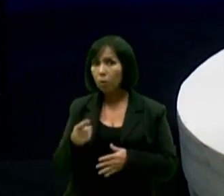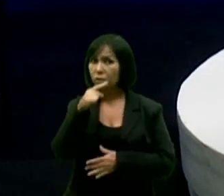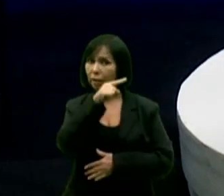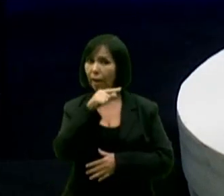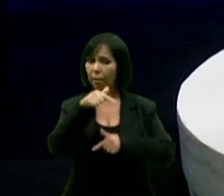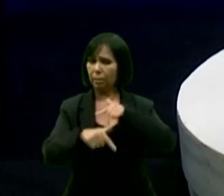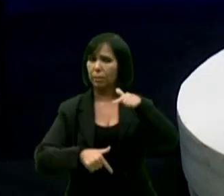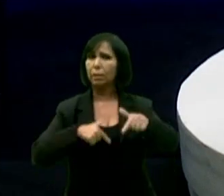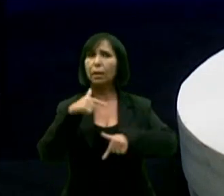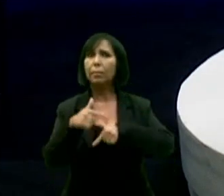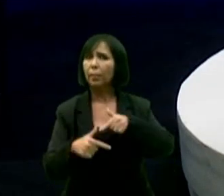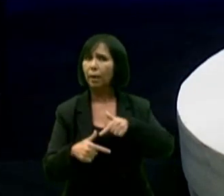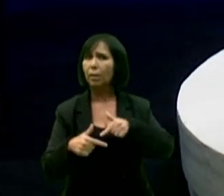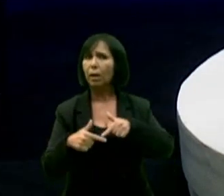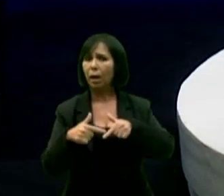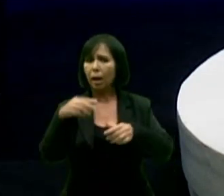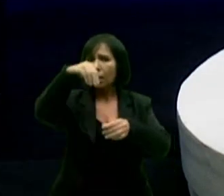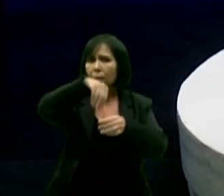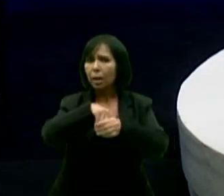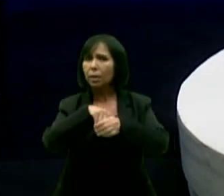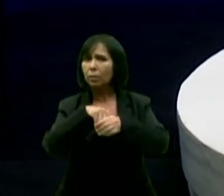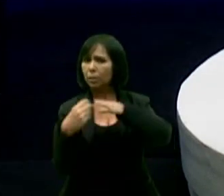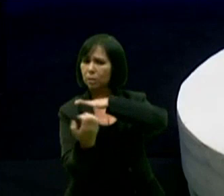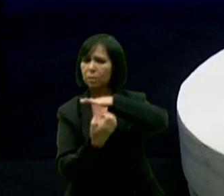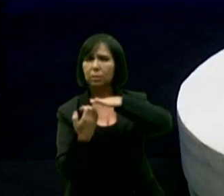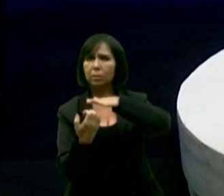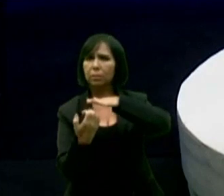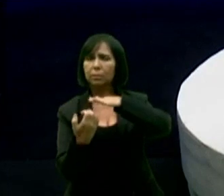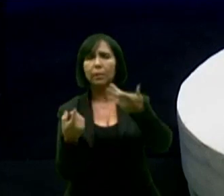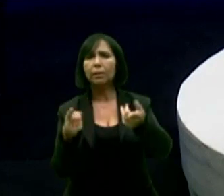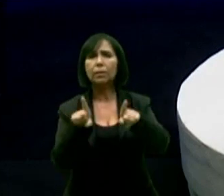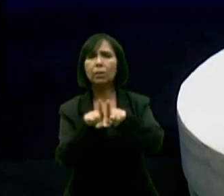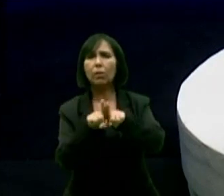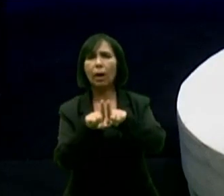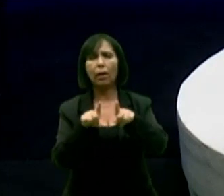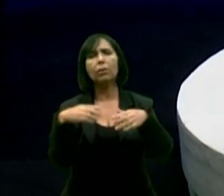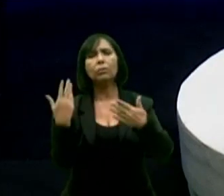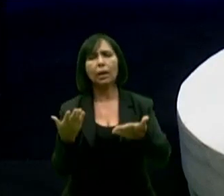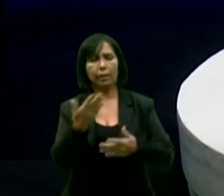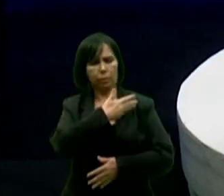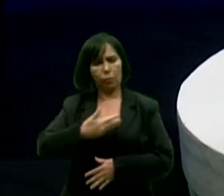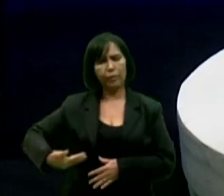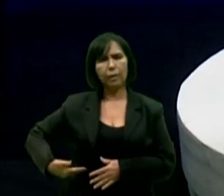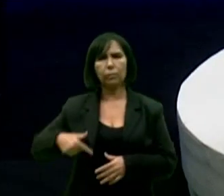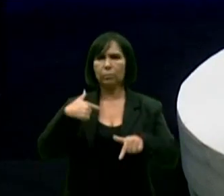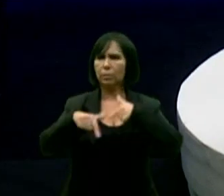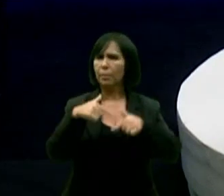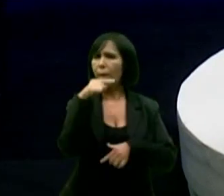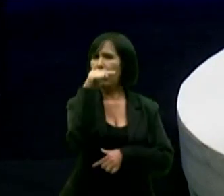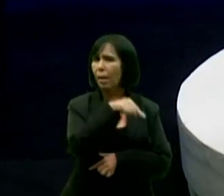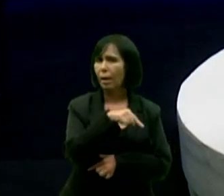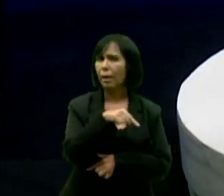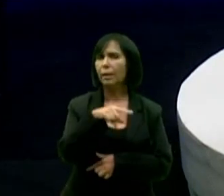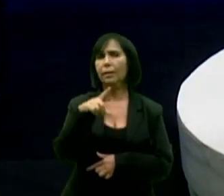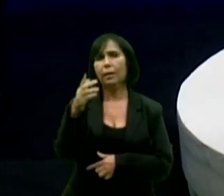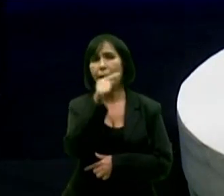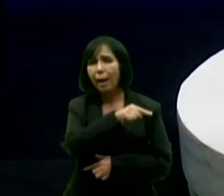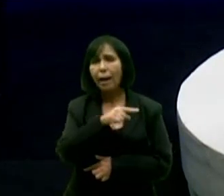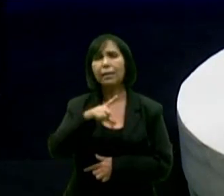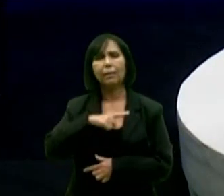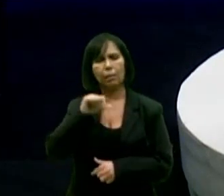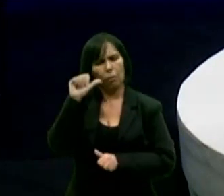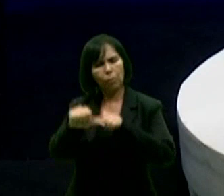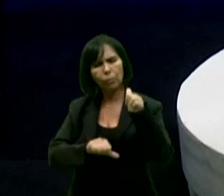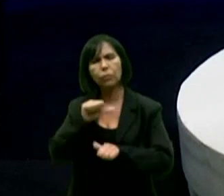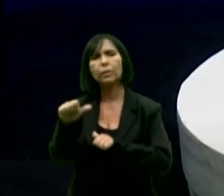A granja é o gabinete do governador. Até porque nós estamos transformando o Palácio da Redenção num museu da história da